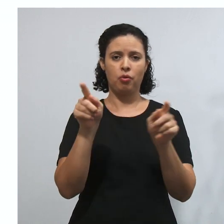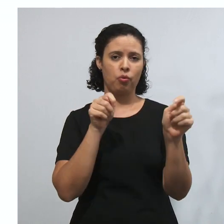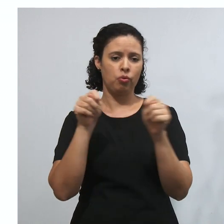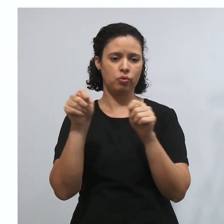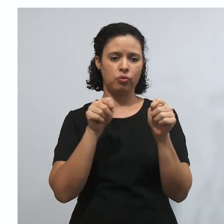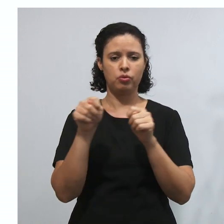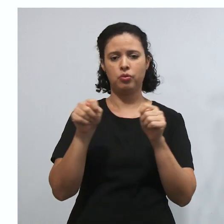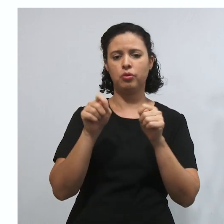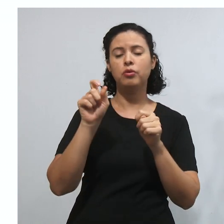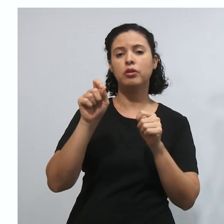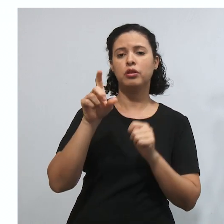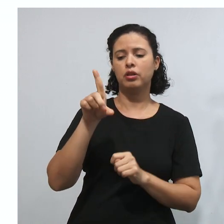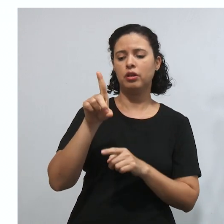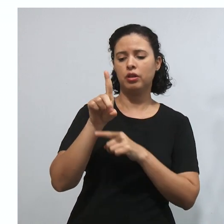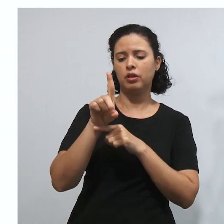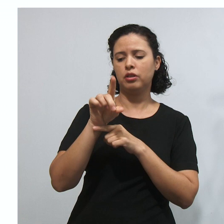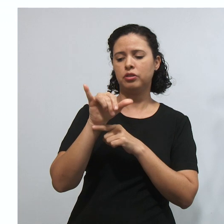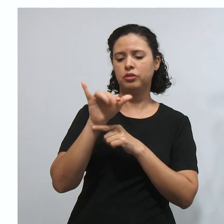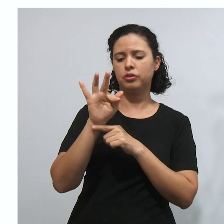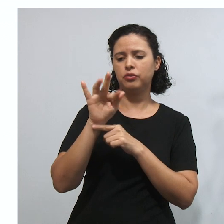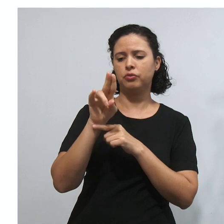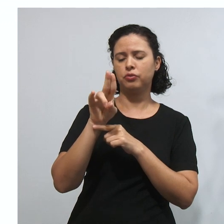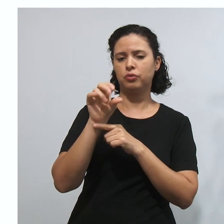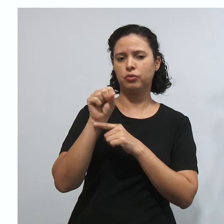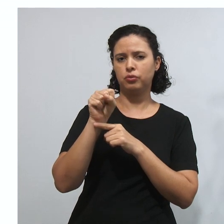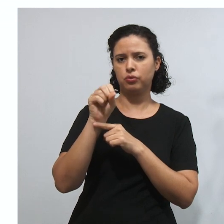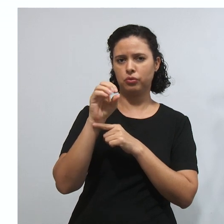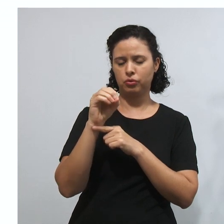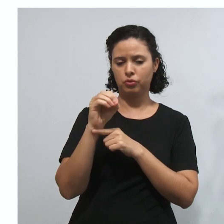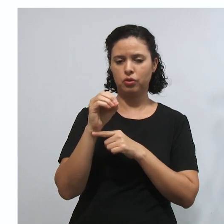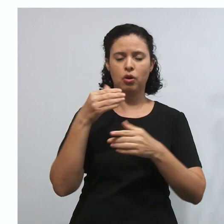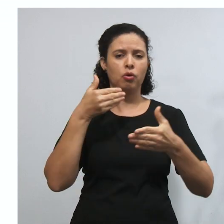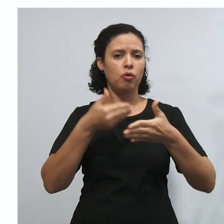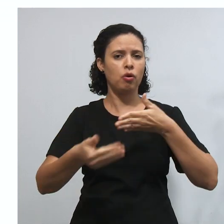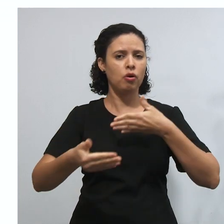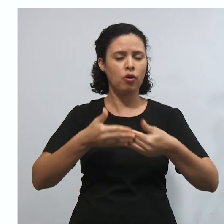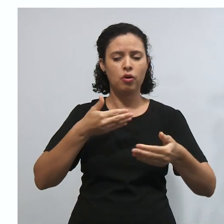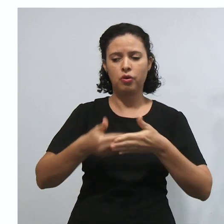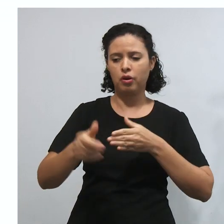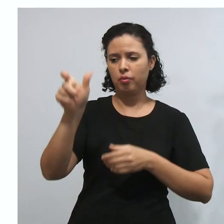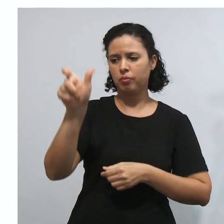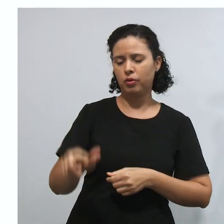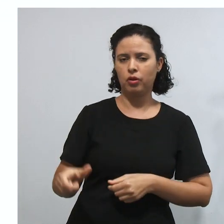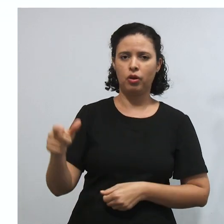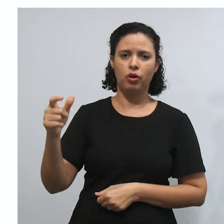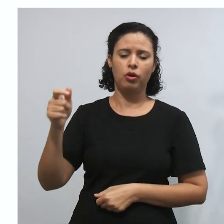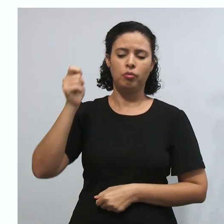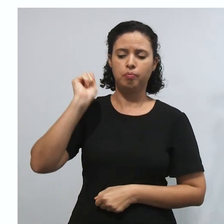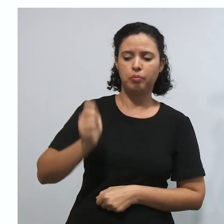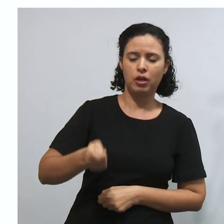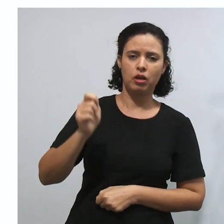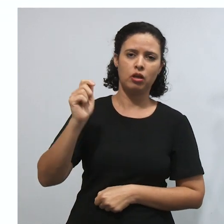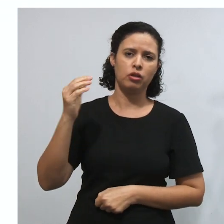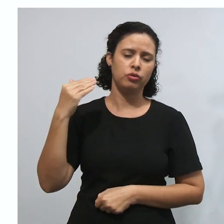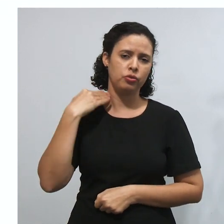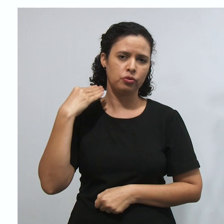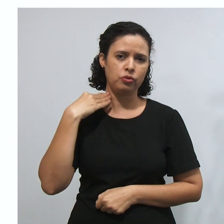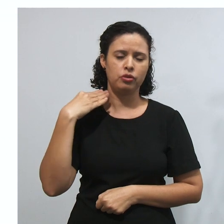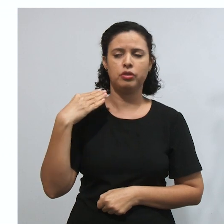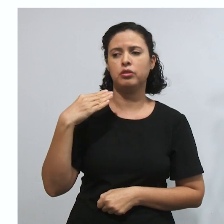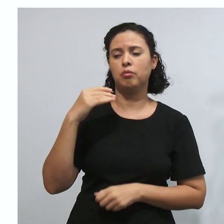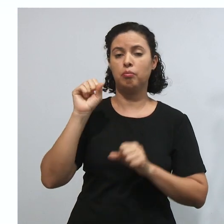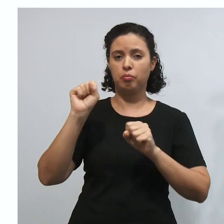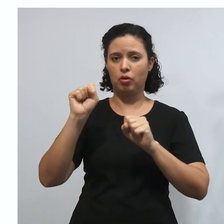tá? Nós temos algumas condições, ó. No controle difuso, qualquer juiz ou tribunal poderá declarar uma lei inconstitucional,